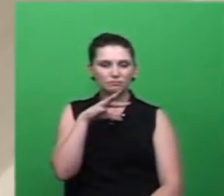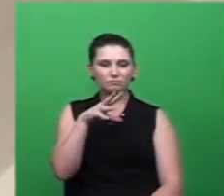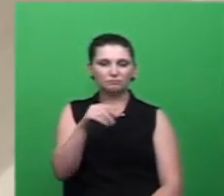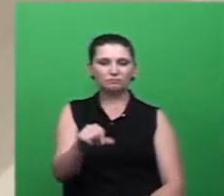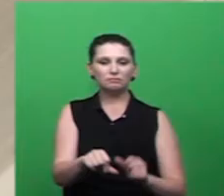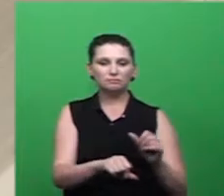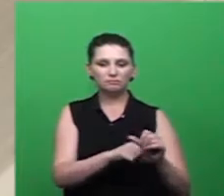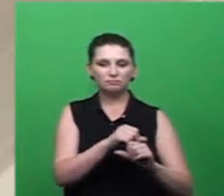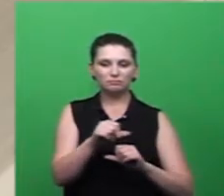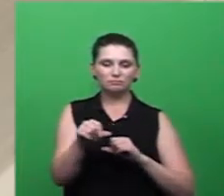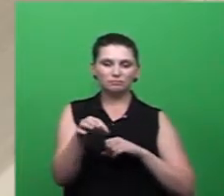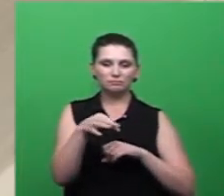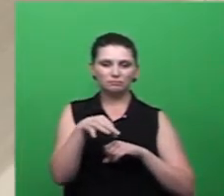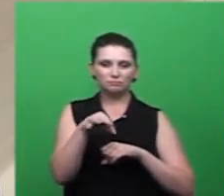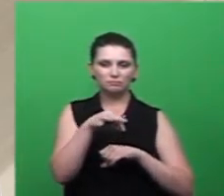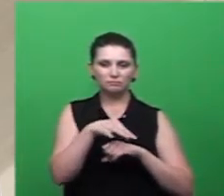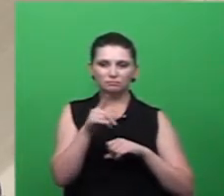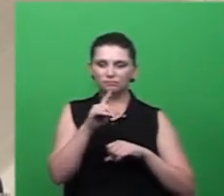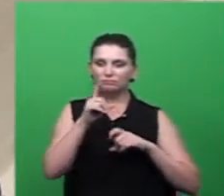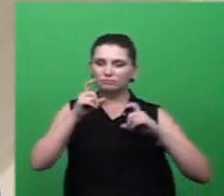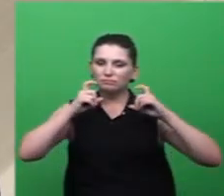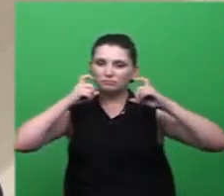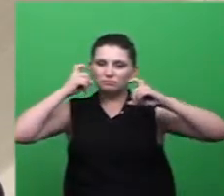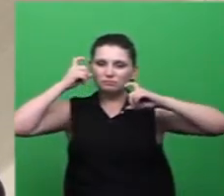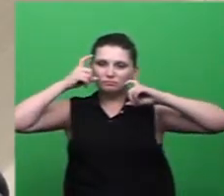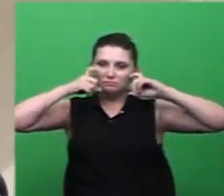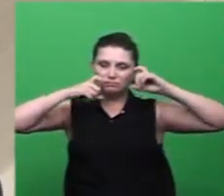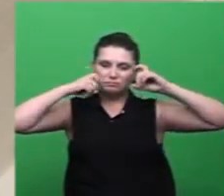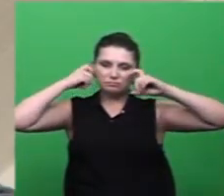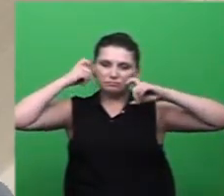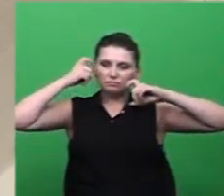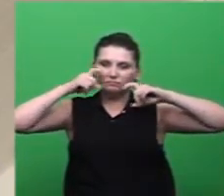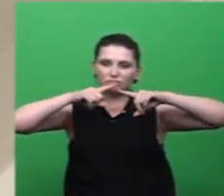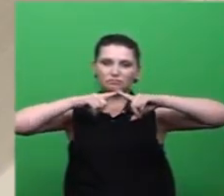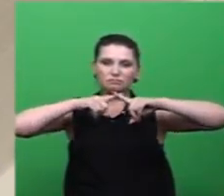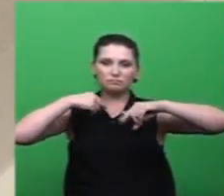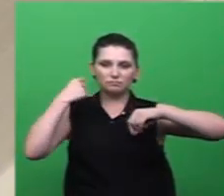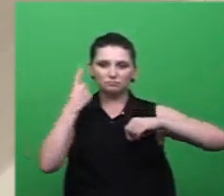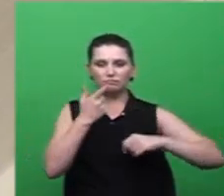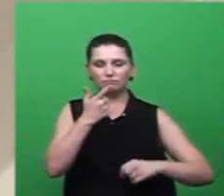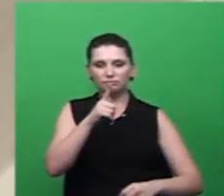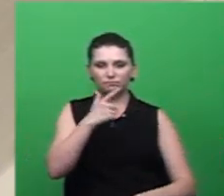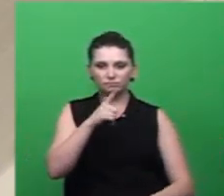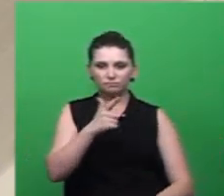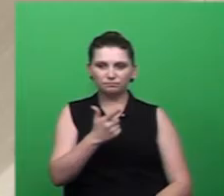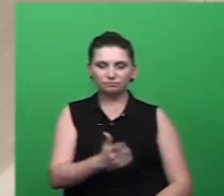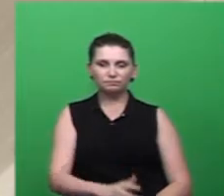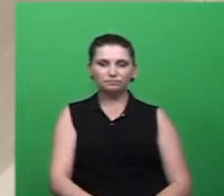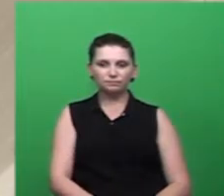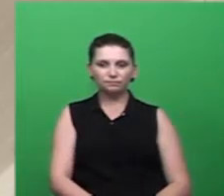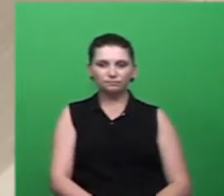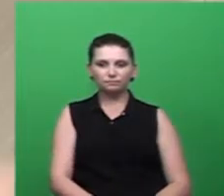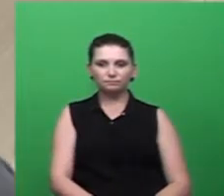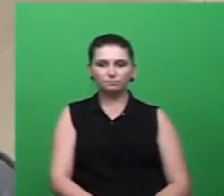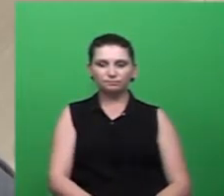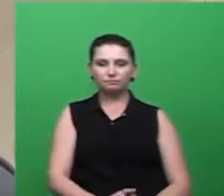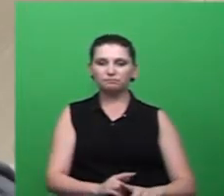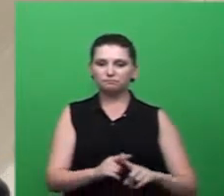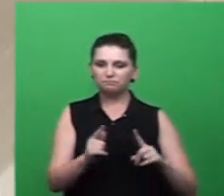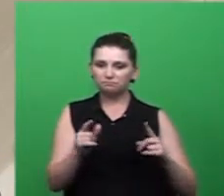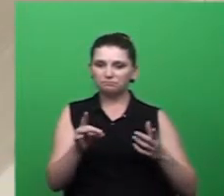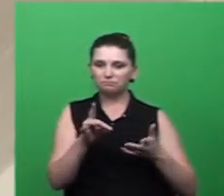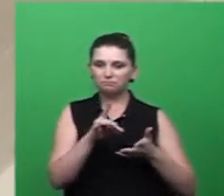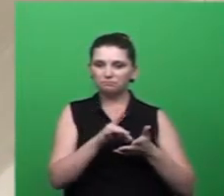foco que fosse preocupante a nível de saúde pública nós não construiríamos nem armadilhas mas na verdade a água